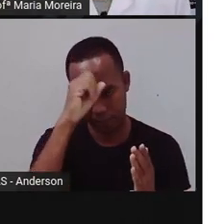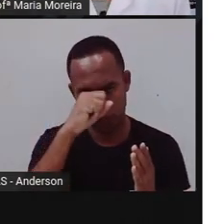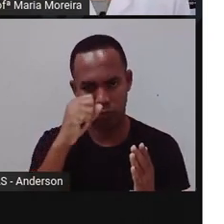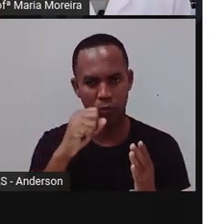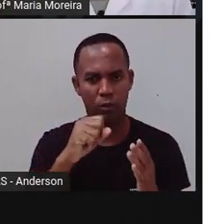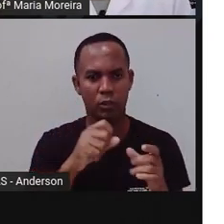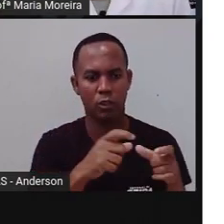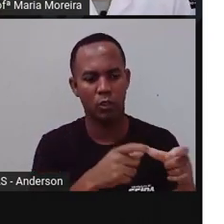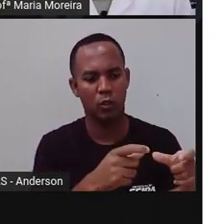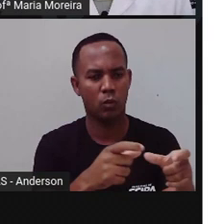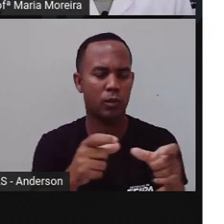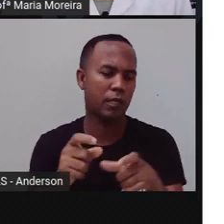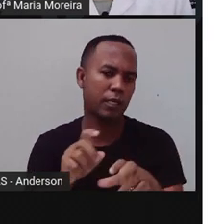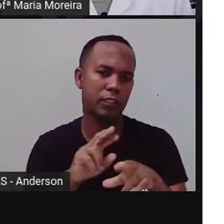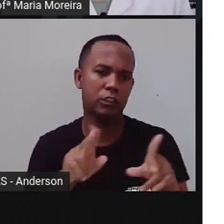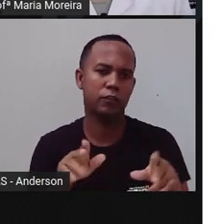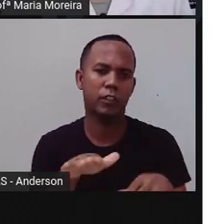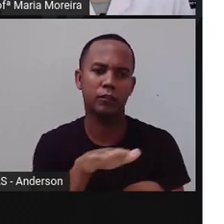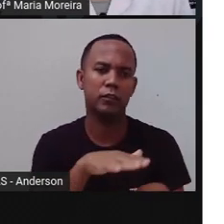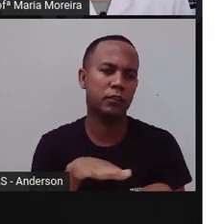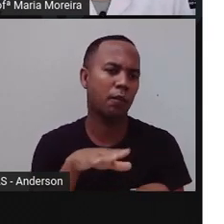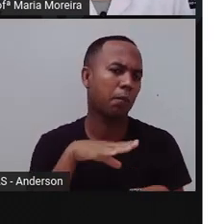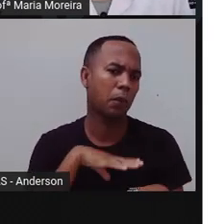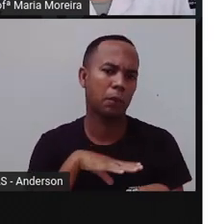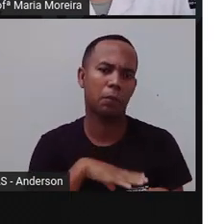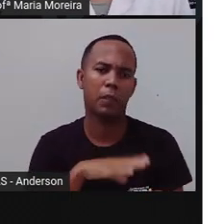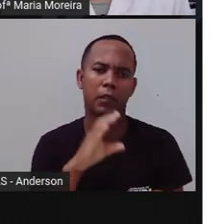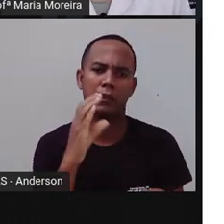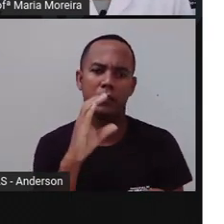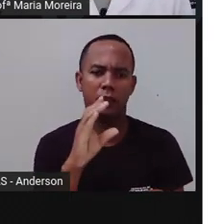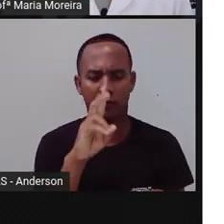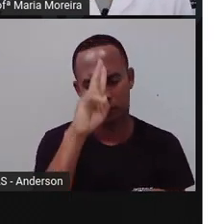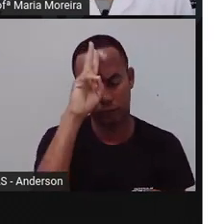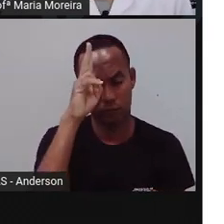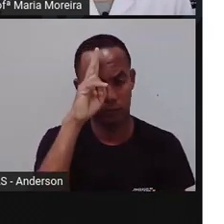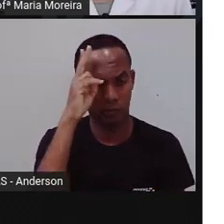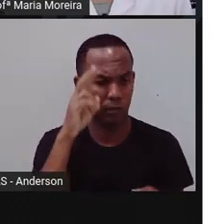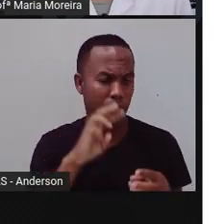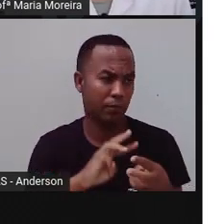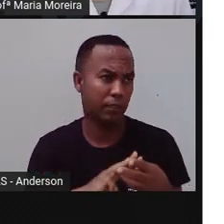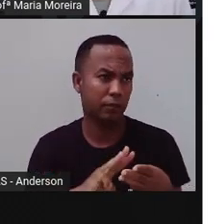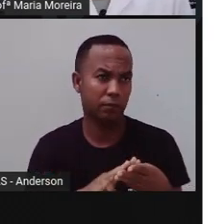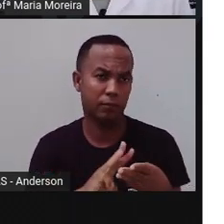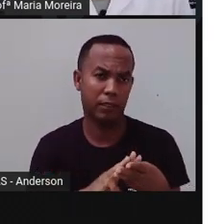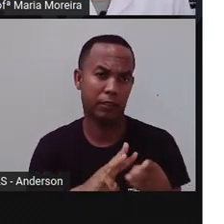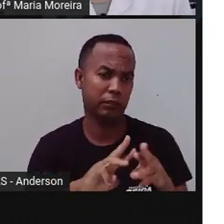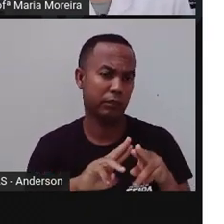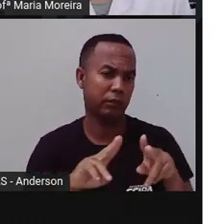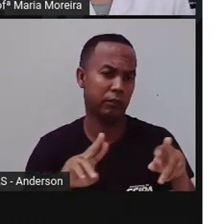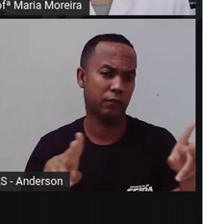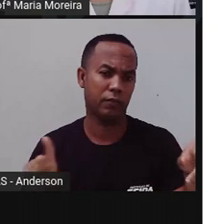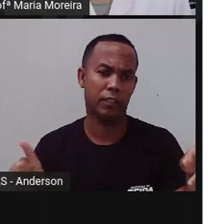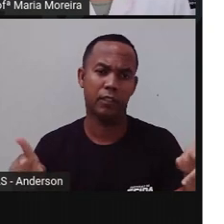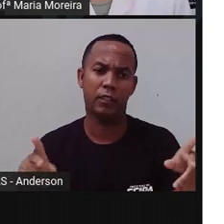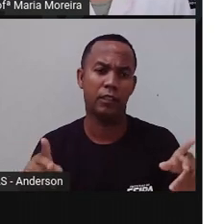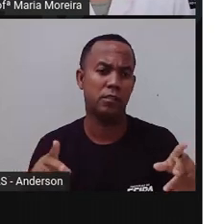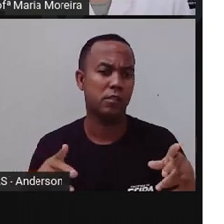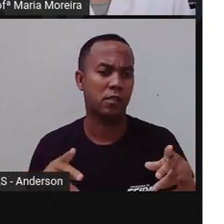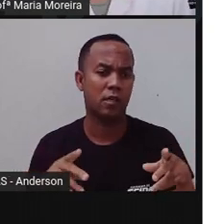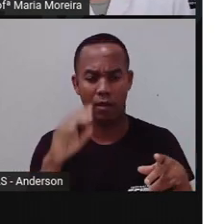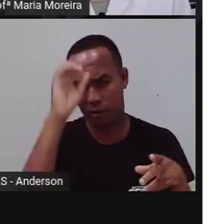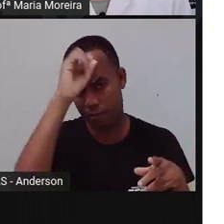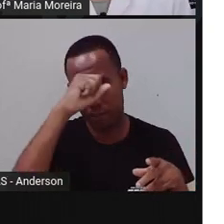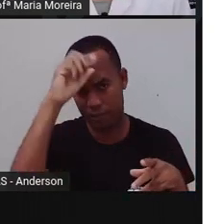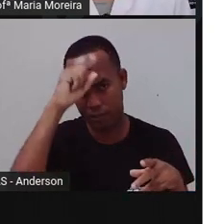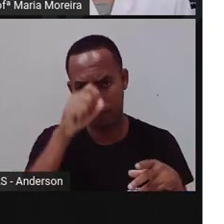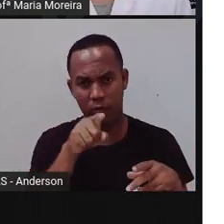Áreas de conhecimentos. Linguagem, ciências humanas, matemática e ciências da natureza, não